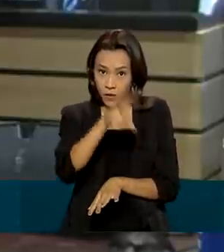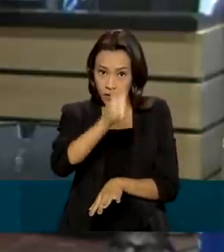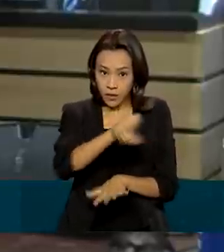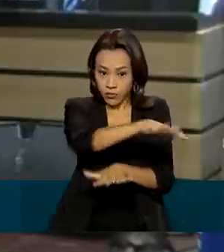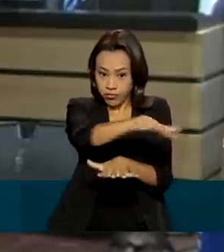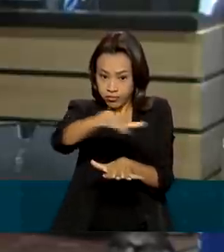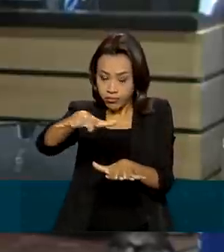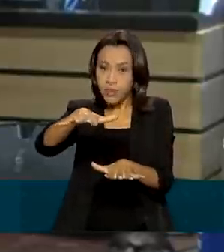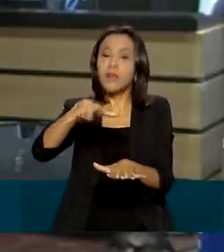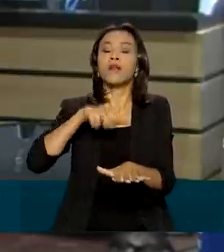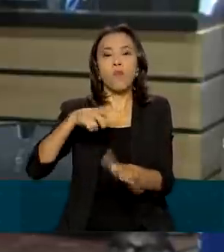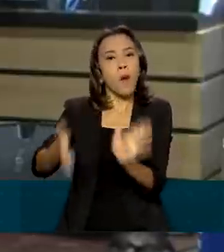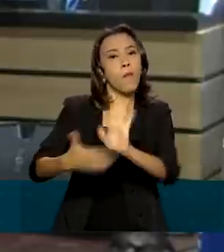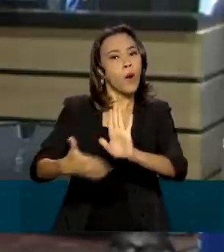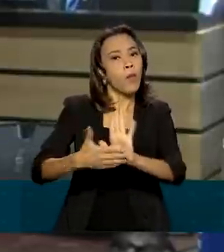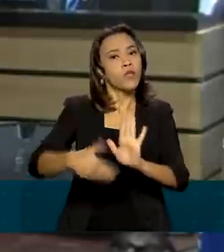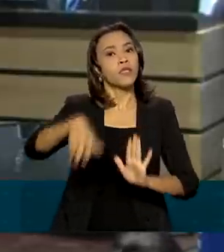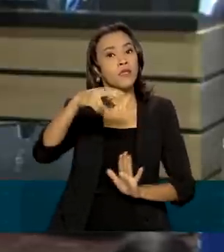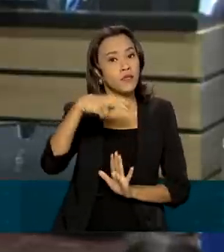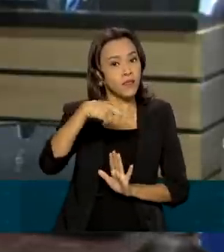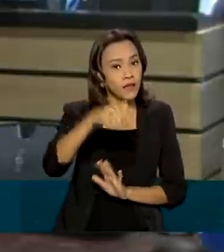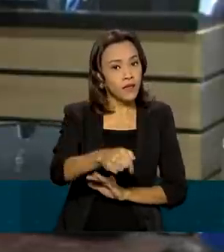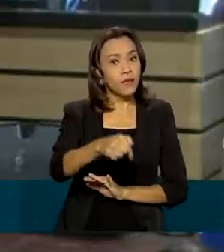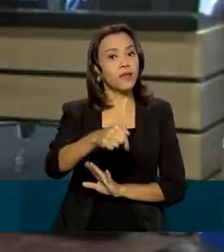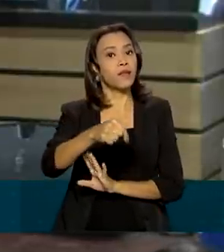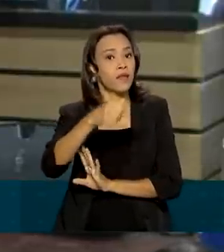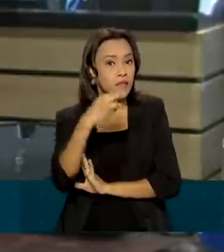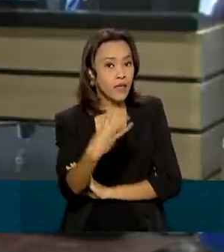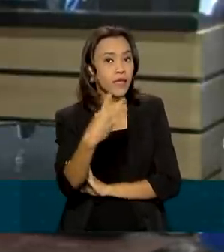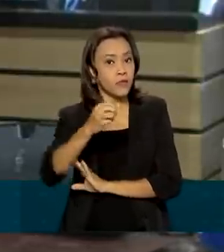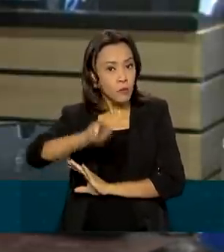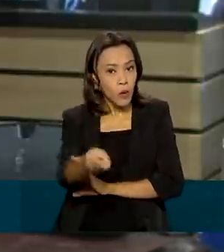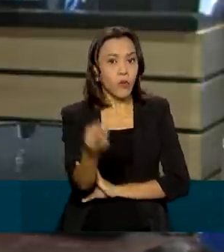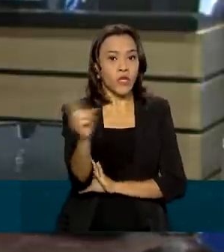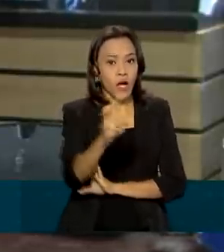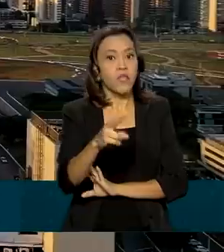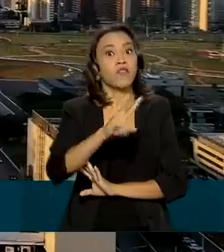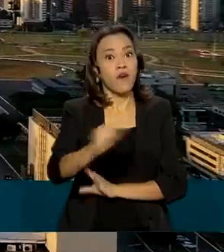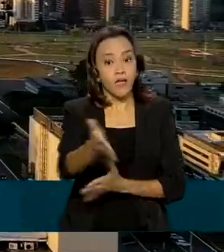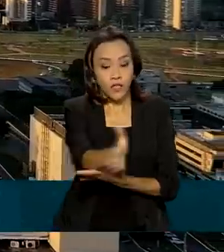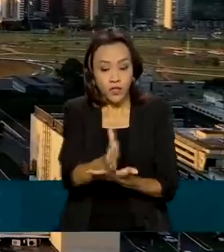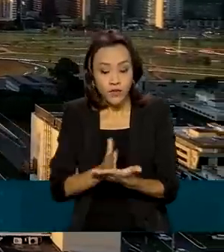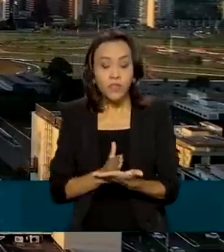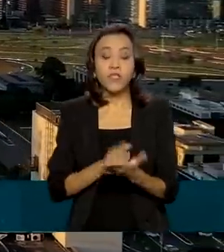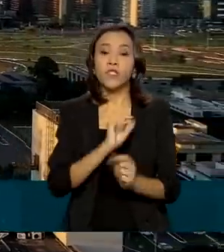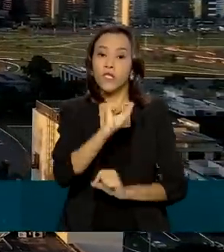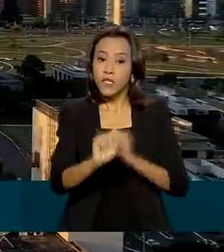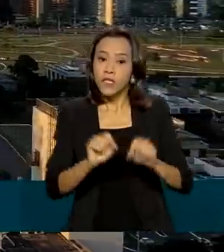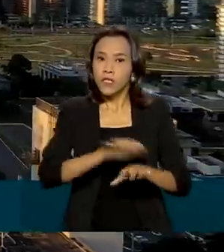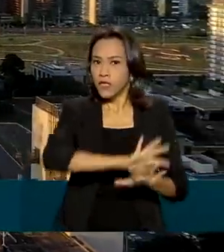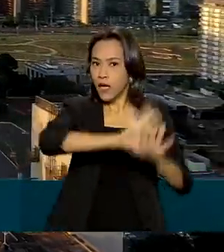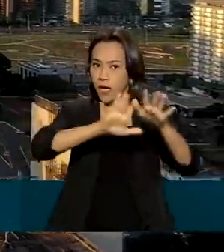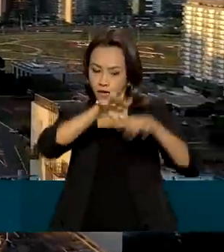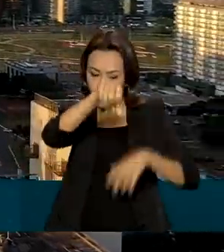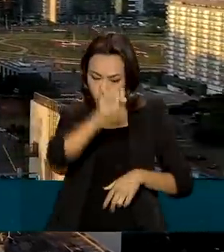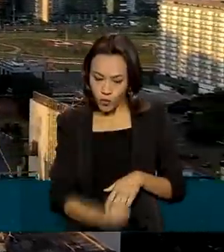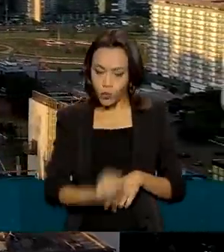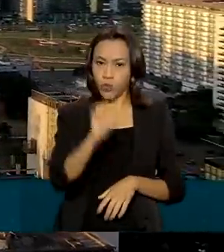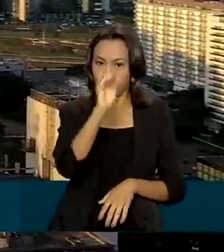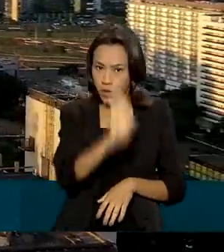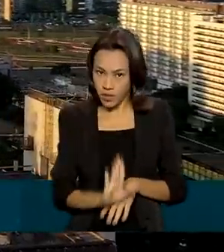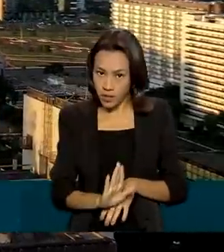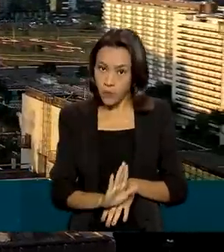a proposta com uma proposta de 73 milhões de reais. Ele vai dividir essa frequência e atuar na região sul do país.